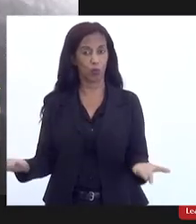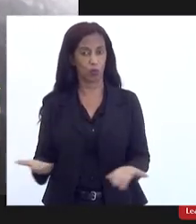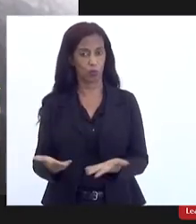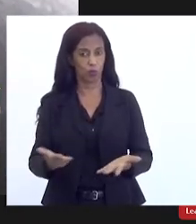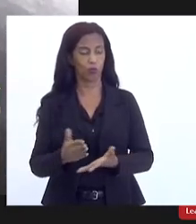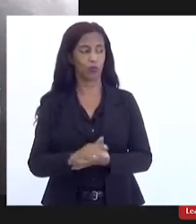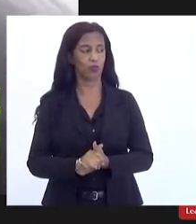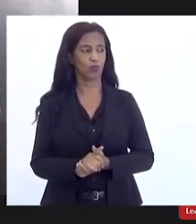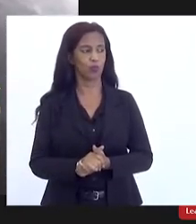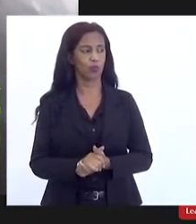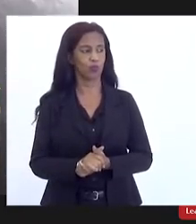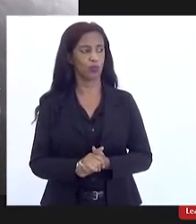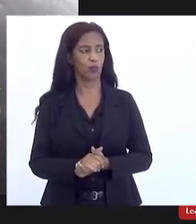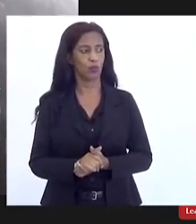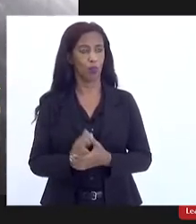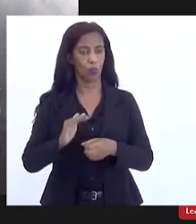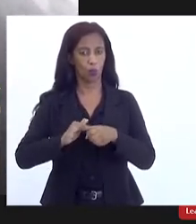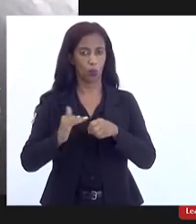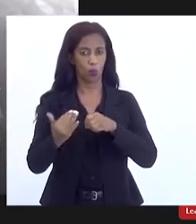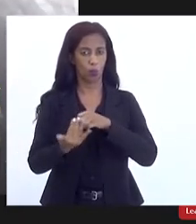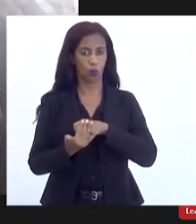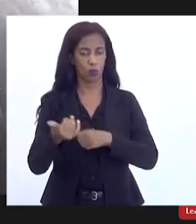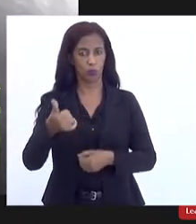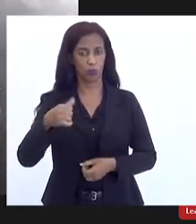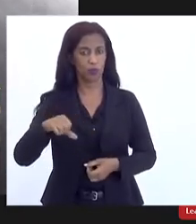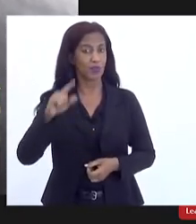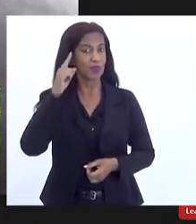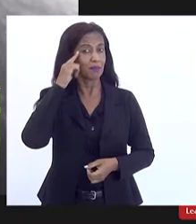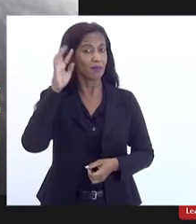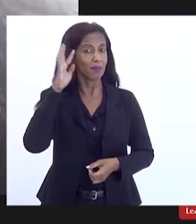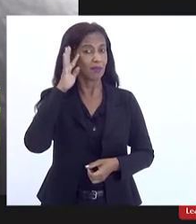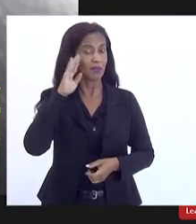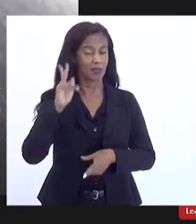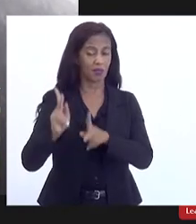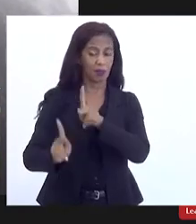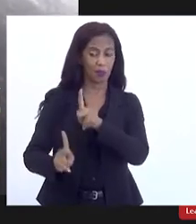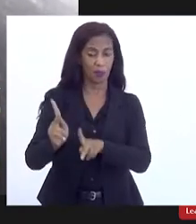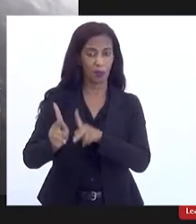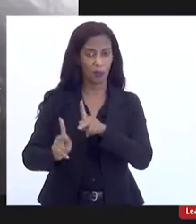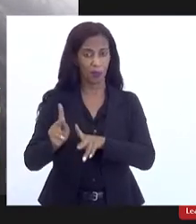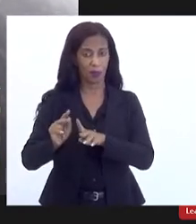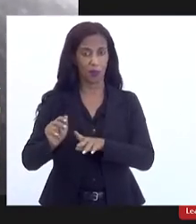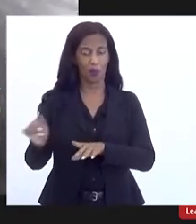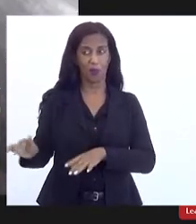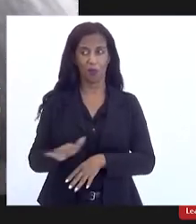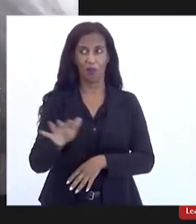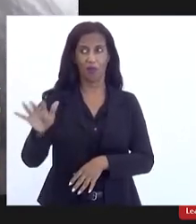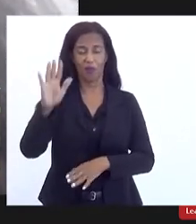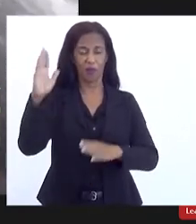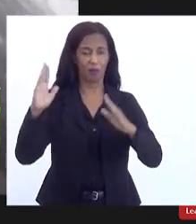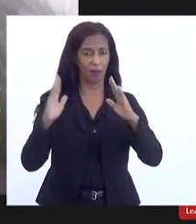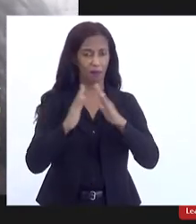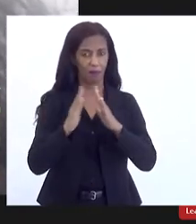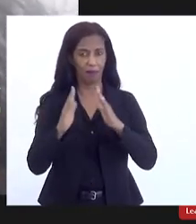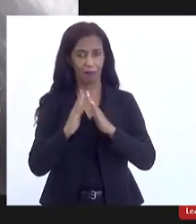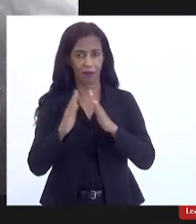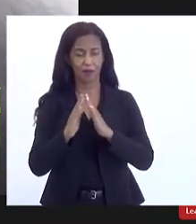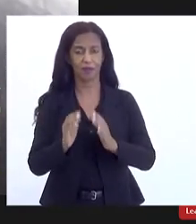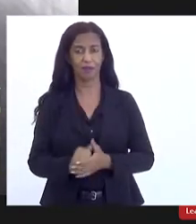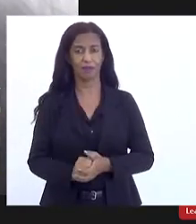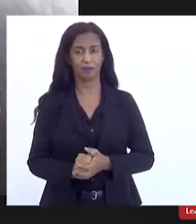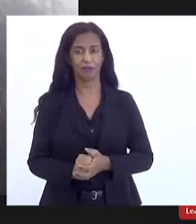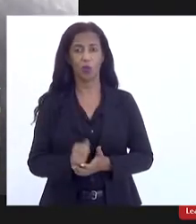com o coronavírus vocês imaginem uma população uma comunidade uma casa uma comunidade